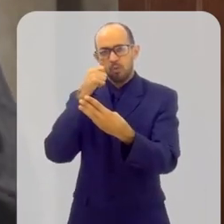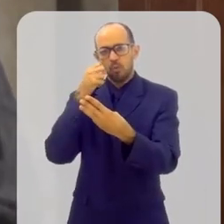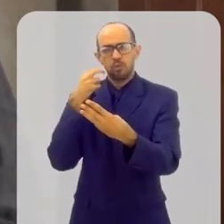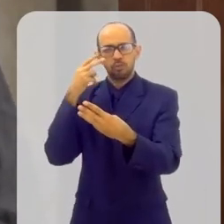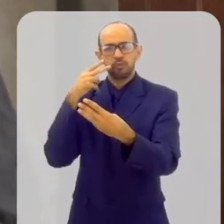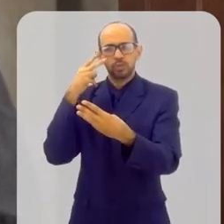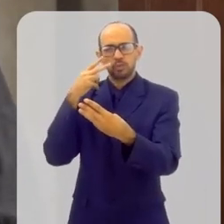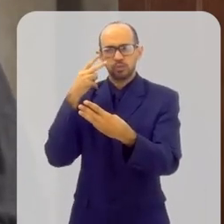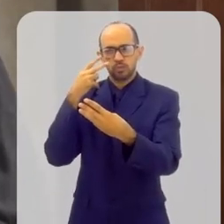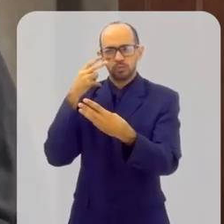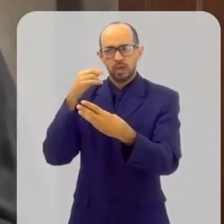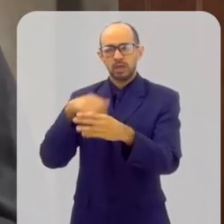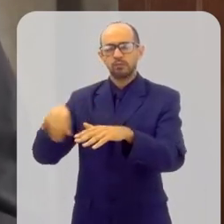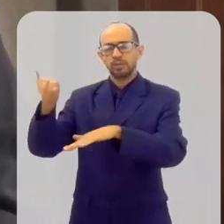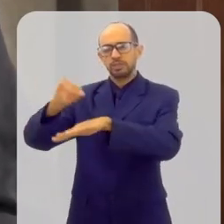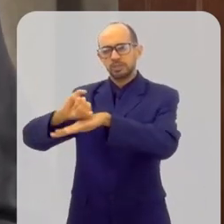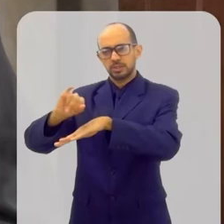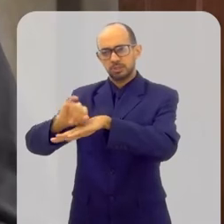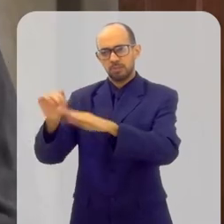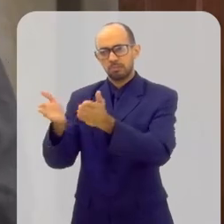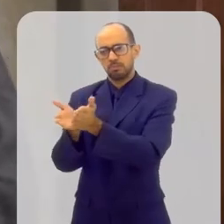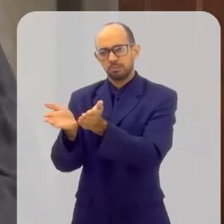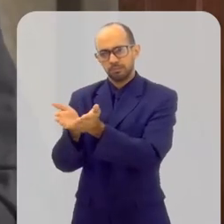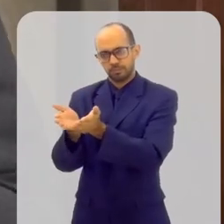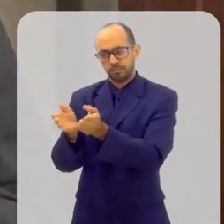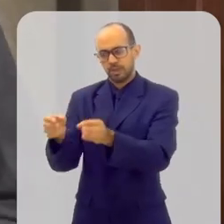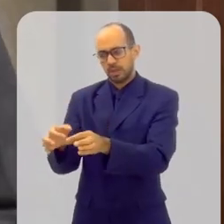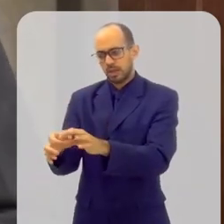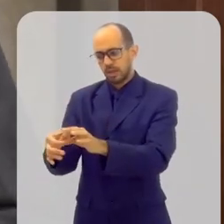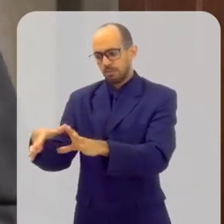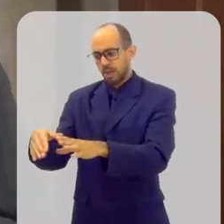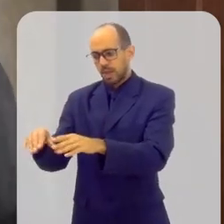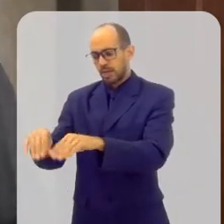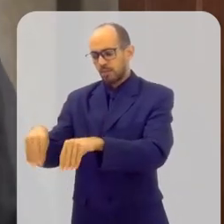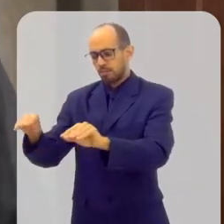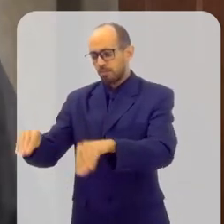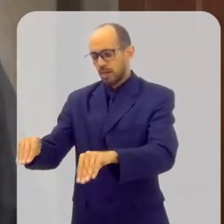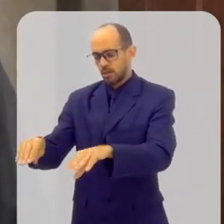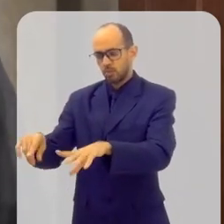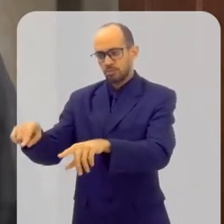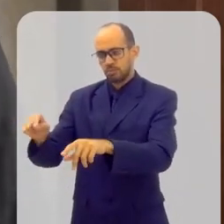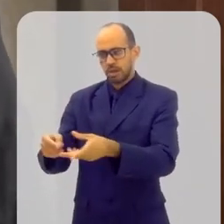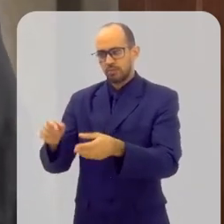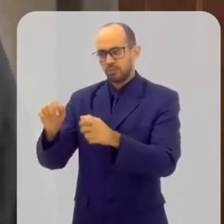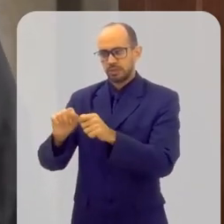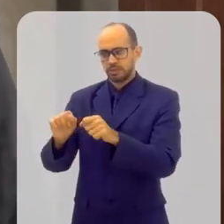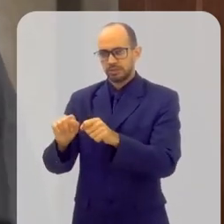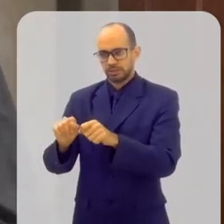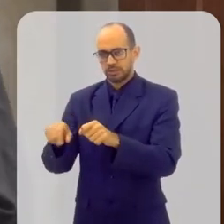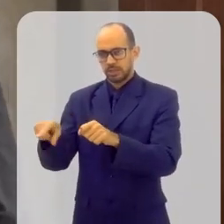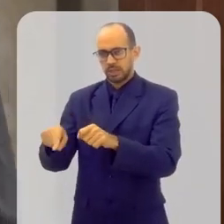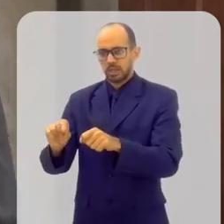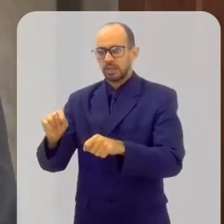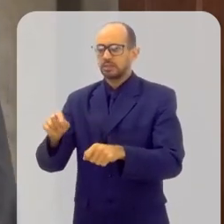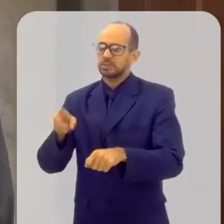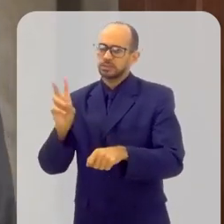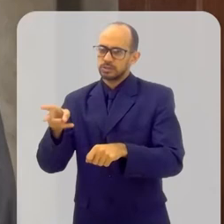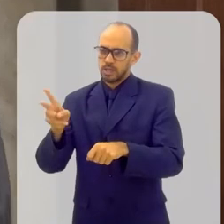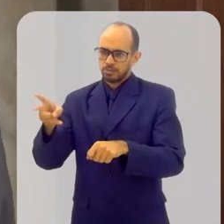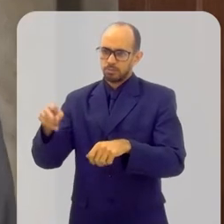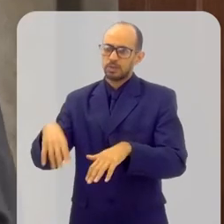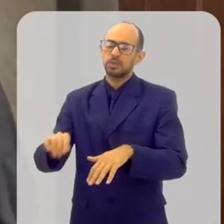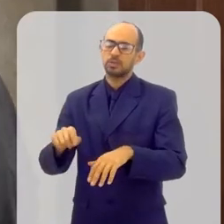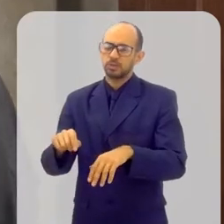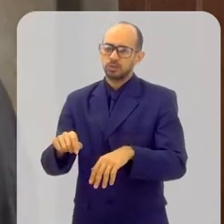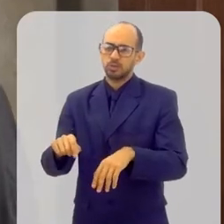do pão do vinho, você coloca o Evangelho acima, libera o espaço do pano sagrado, o Antimension, para poder celebrar. Sempre